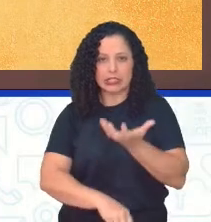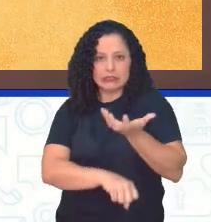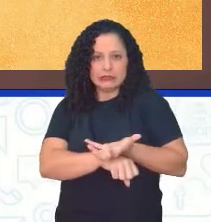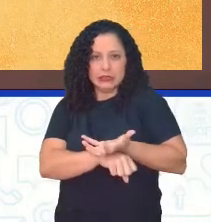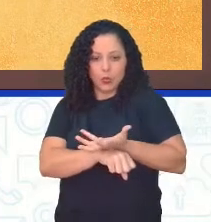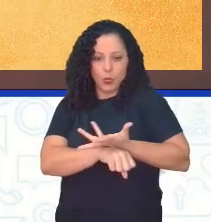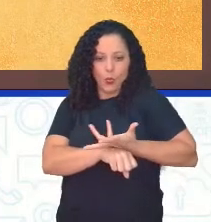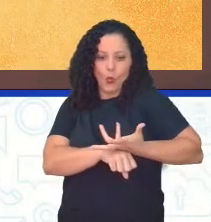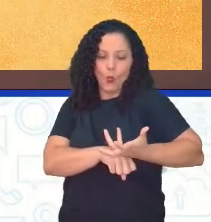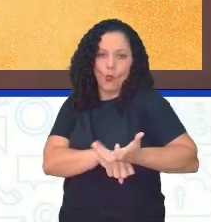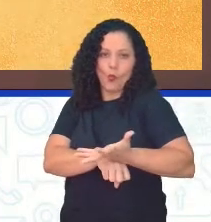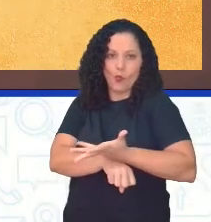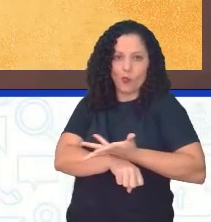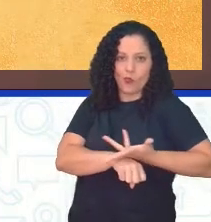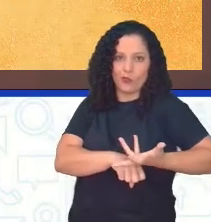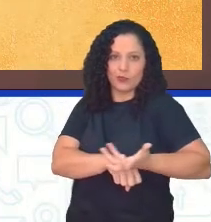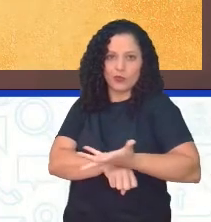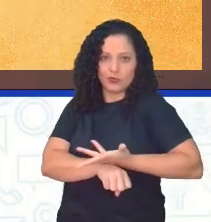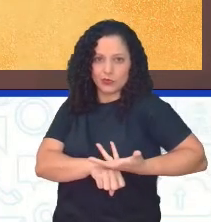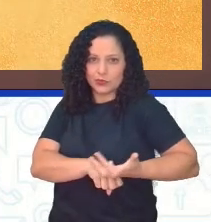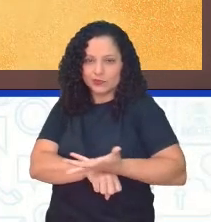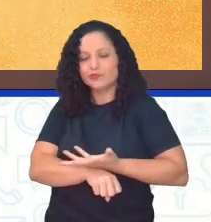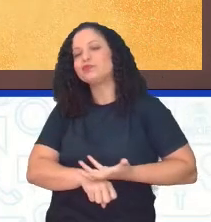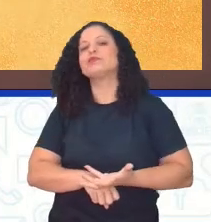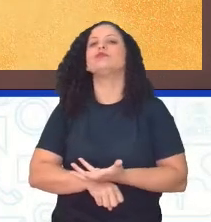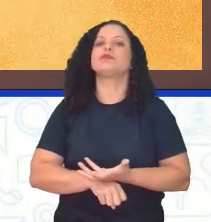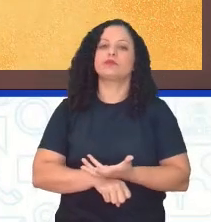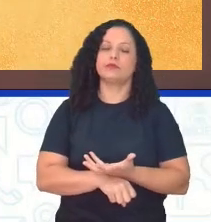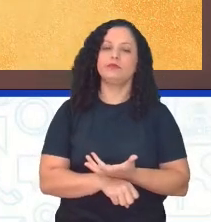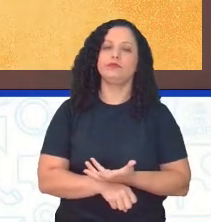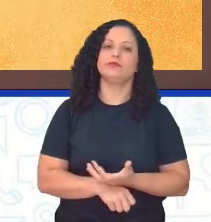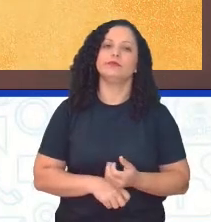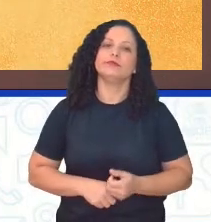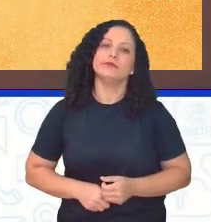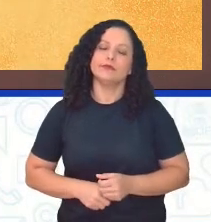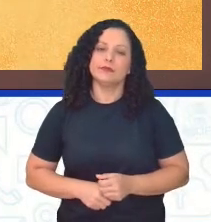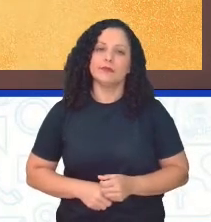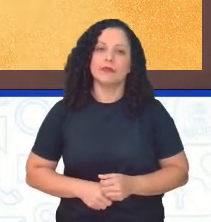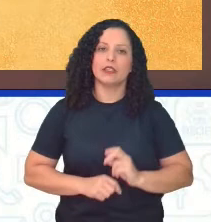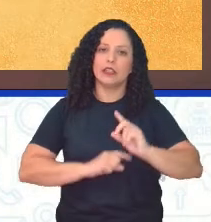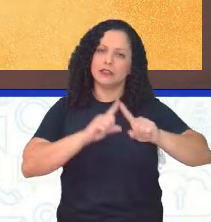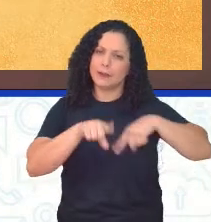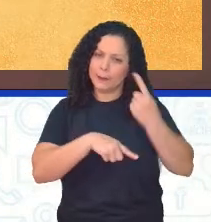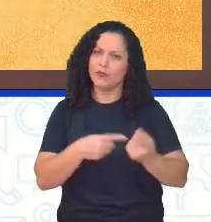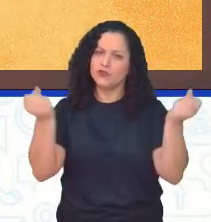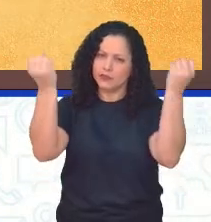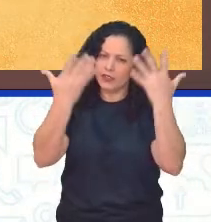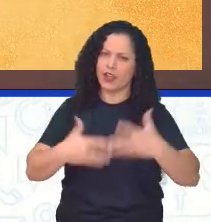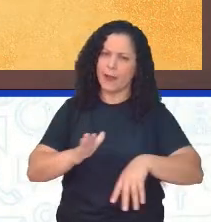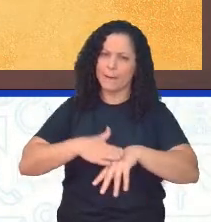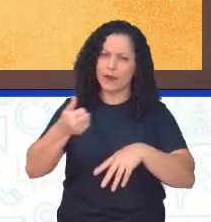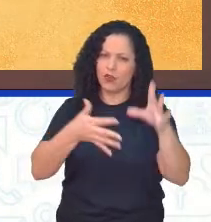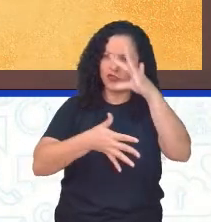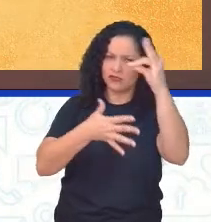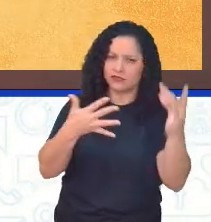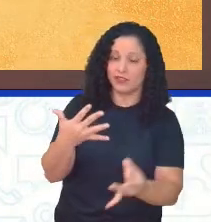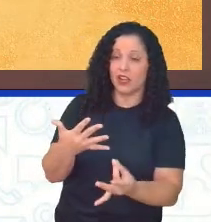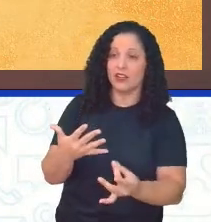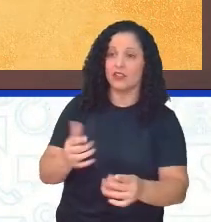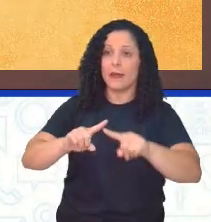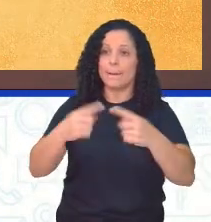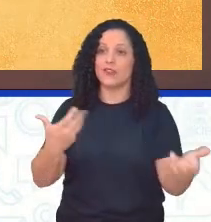ligado ao processo de desertificação também, que a gente pode falar aí no futuro. Relacionado aí às questões